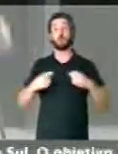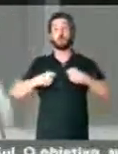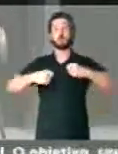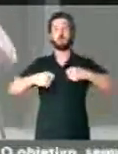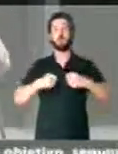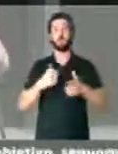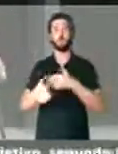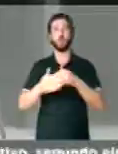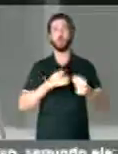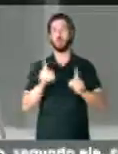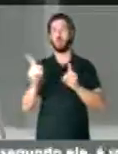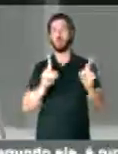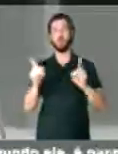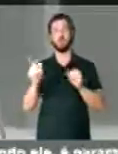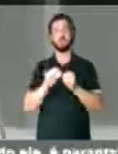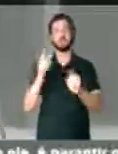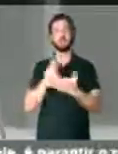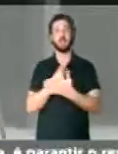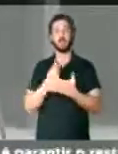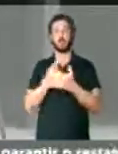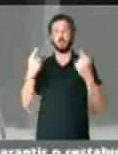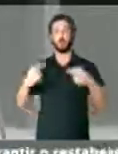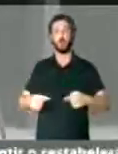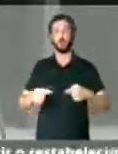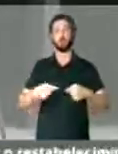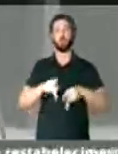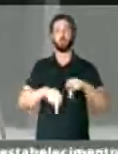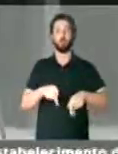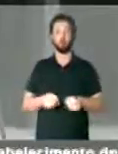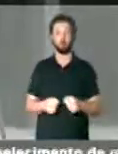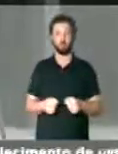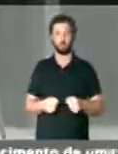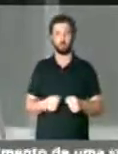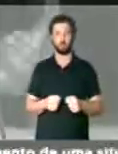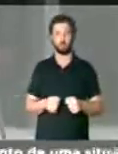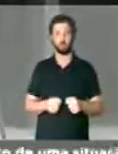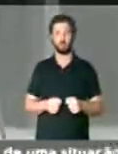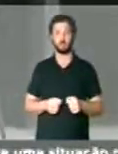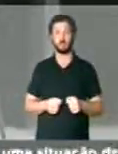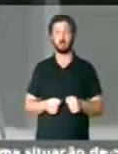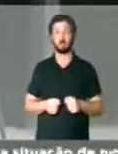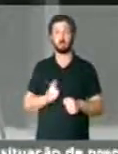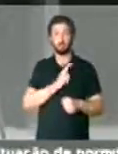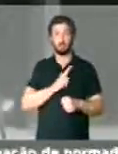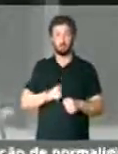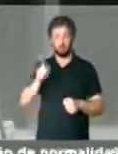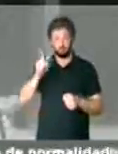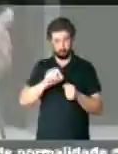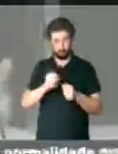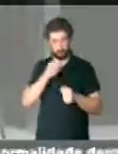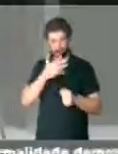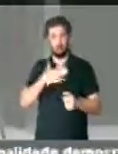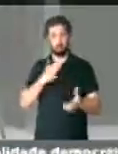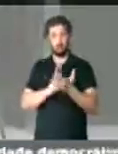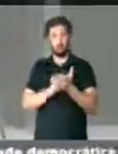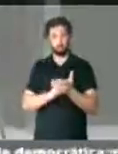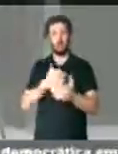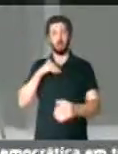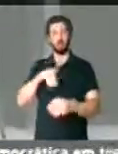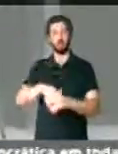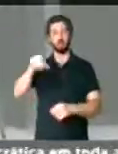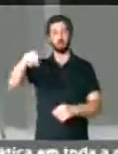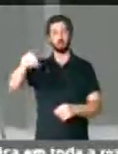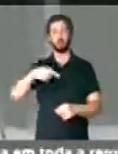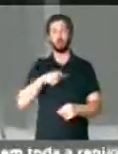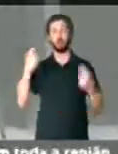a todas essas ações que afrontam o bem comum e afrontam o nosso povo. E o que esse governo fizer de bom terá o meu aplauso e o meu voto. Eu